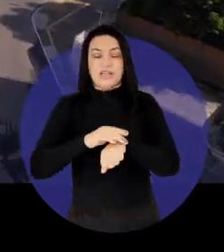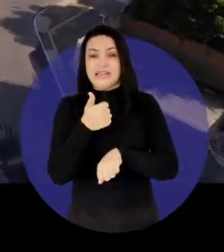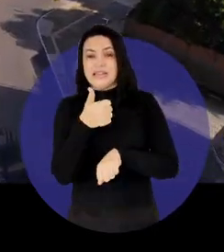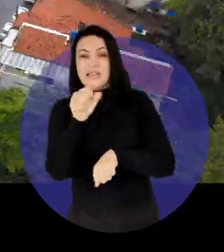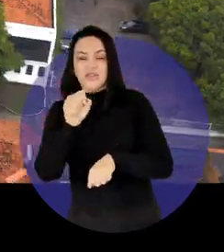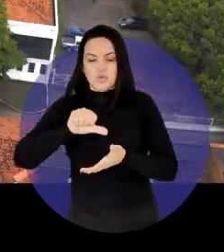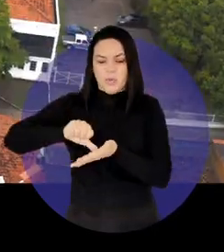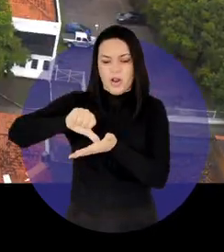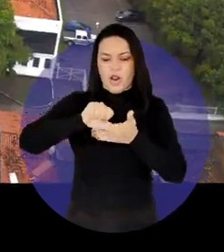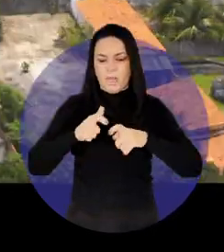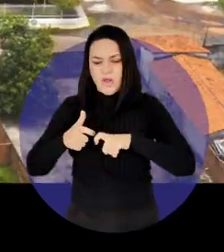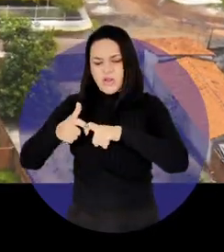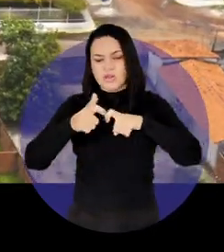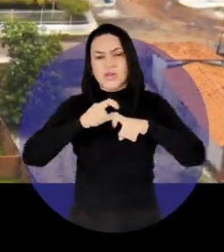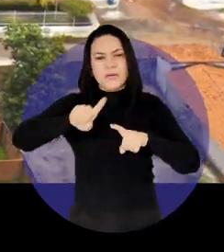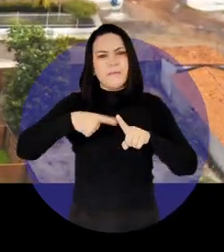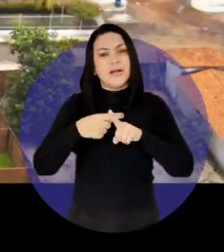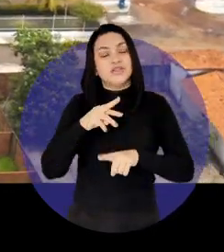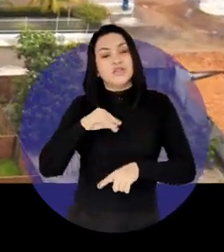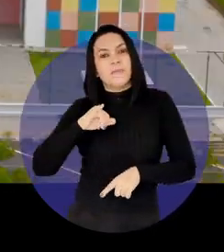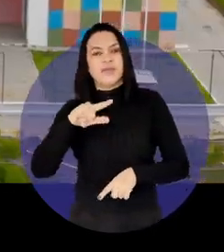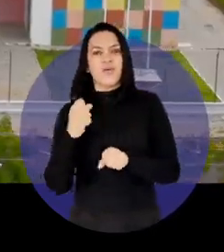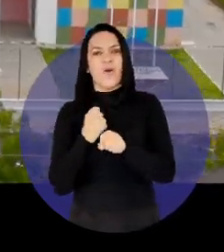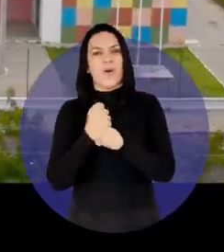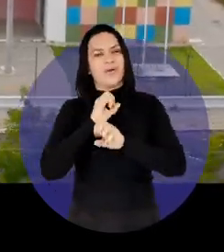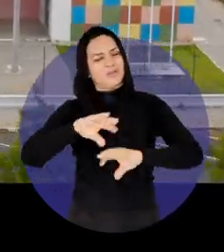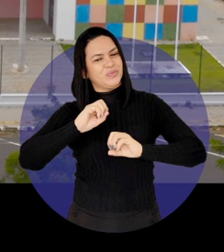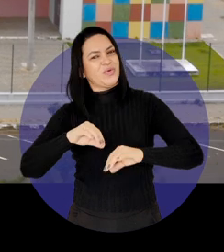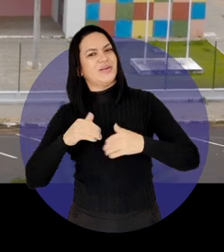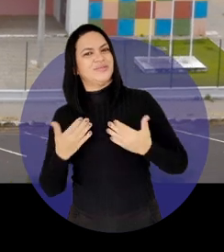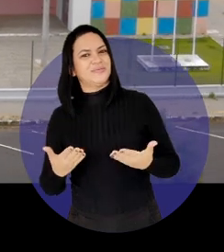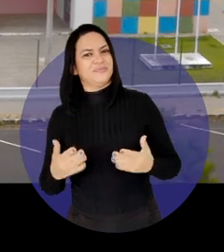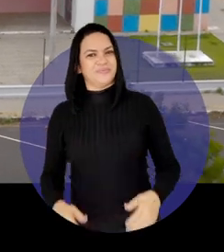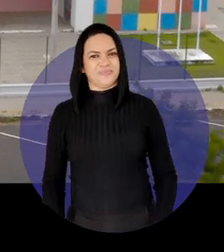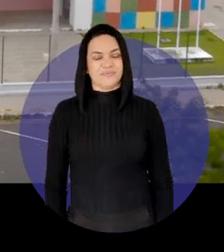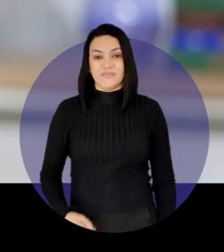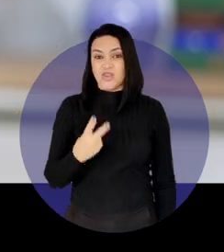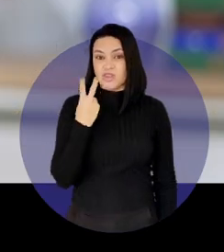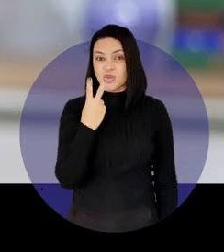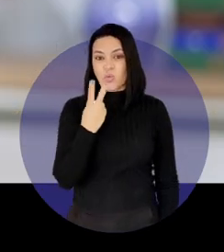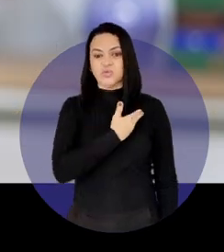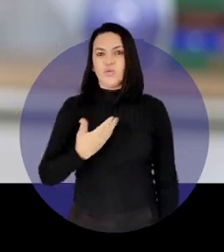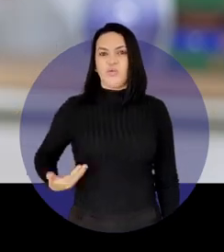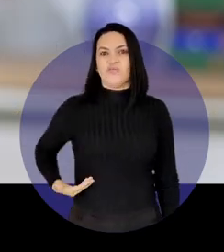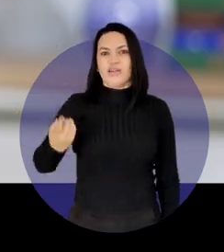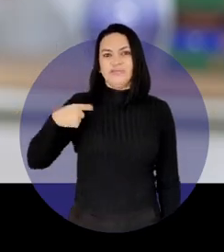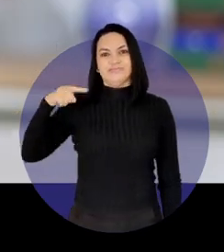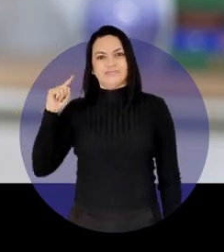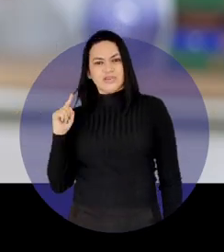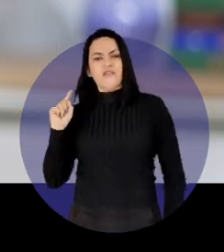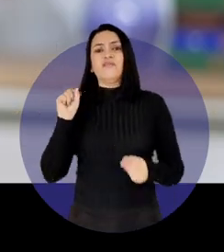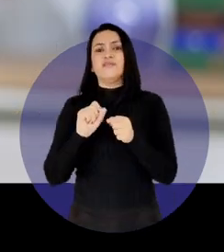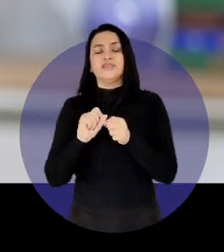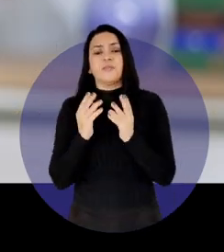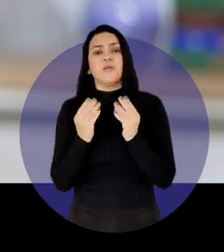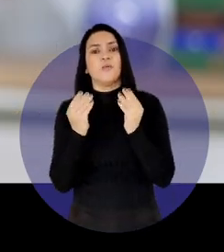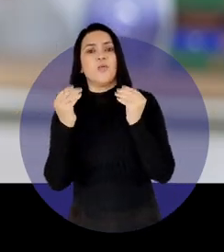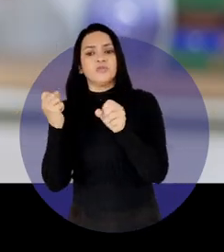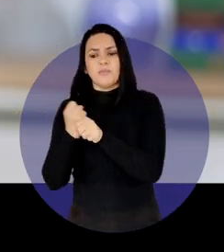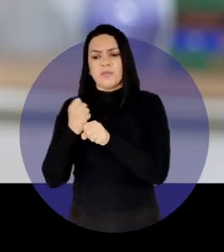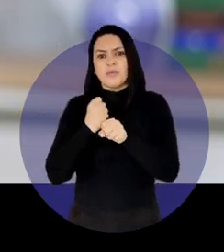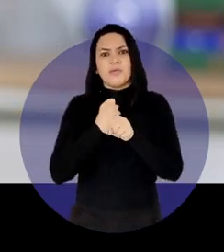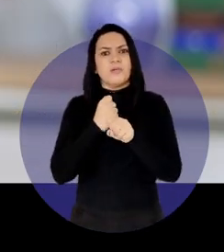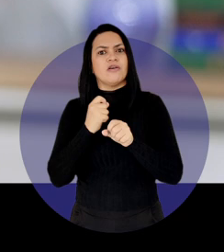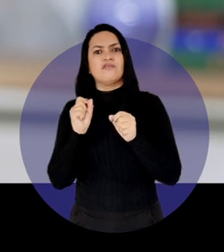hospitais, 18 policlínicas e mais de mil obras na educação. Em nossos dois governos, fizemos muitas